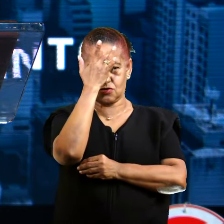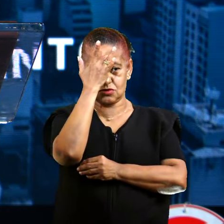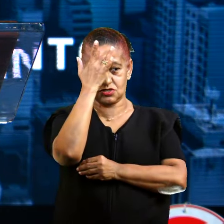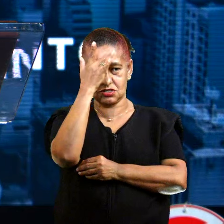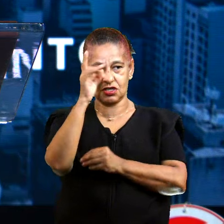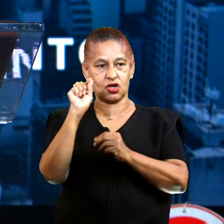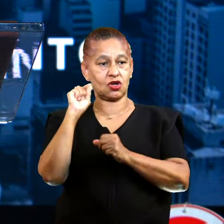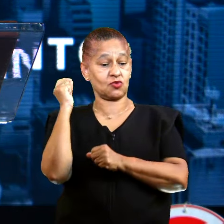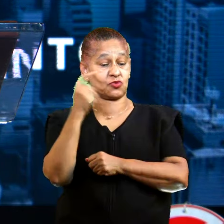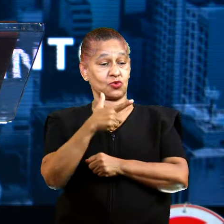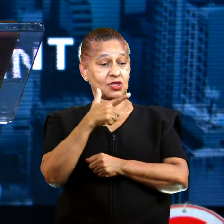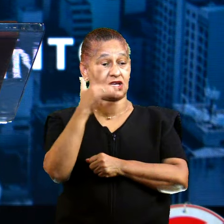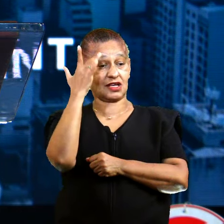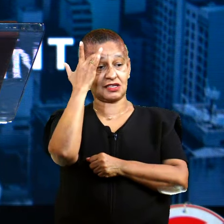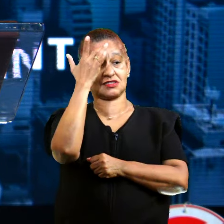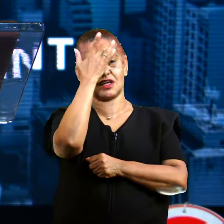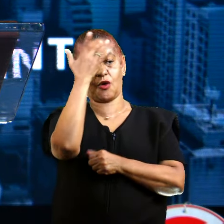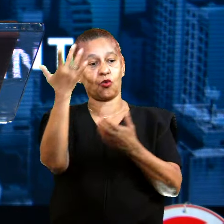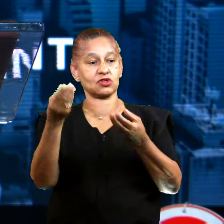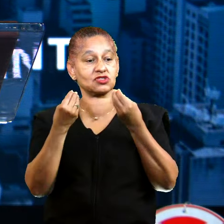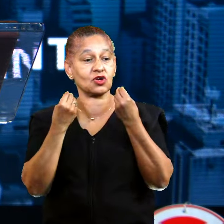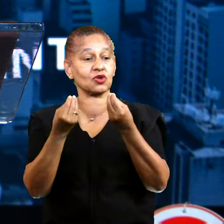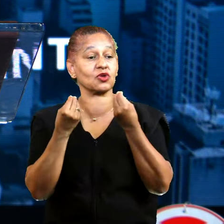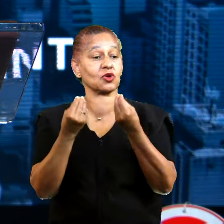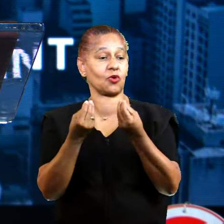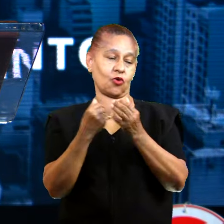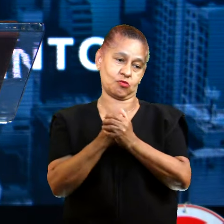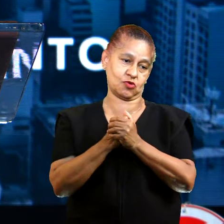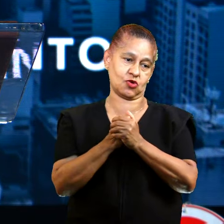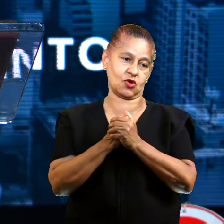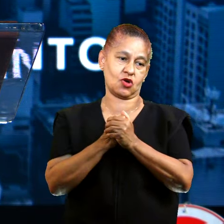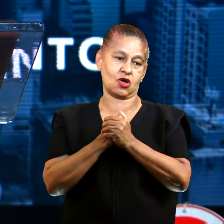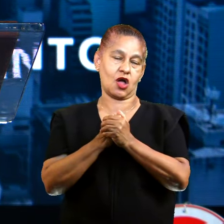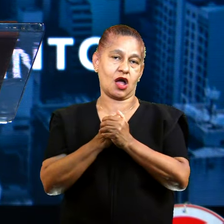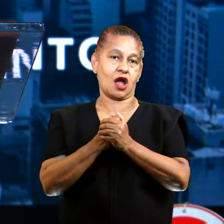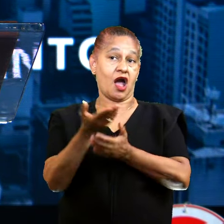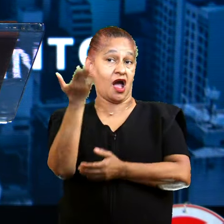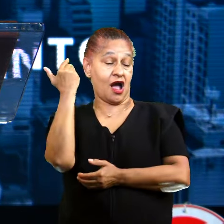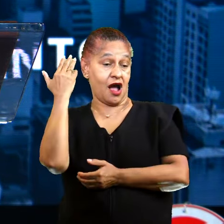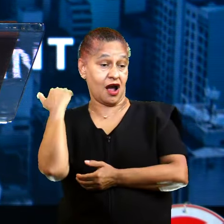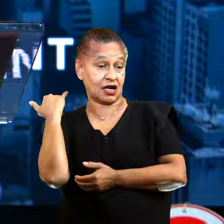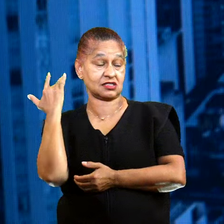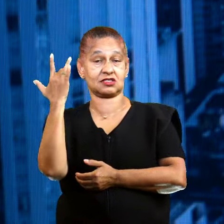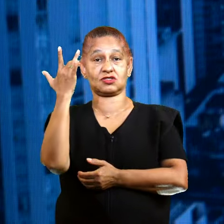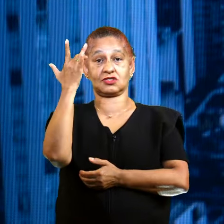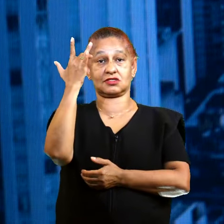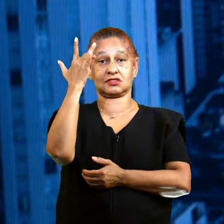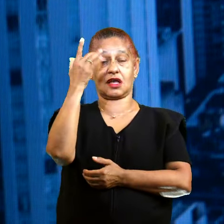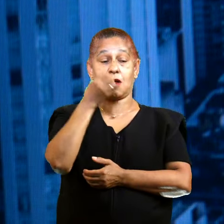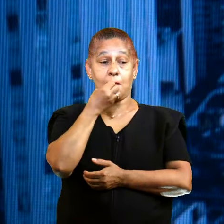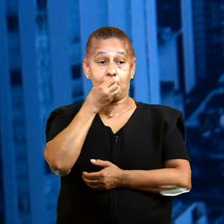Como é que você não celebra alguém que era louco e agora é são? Está curado.